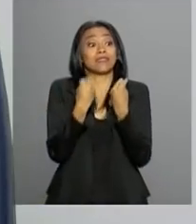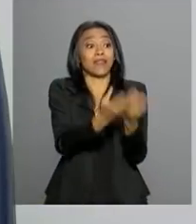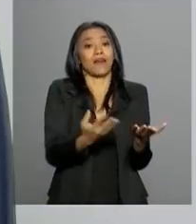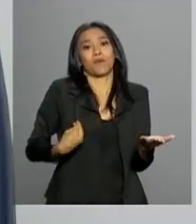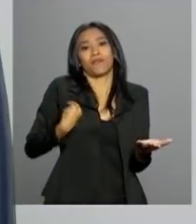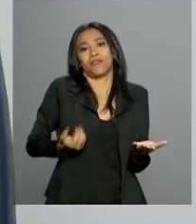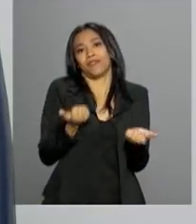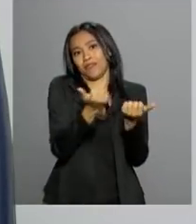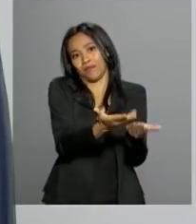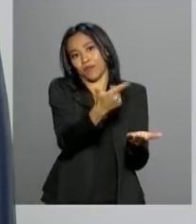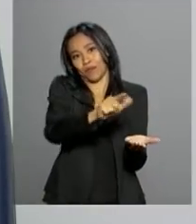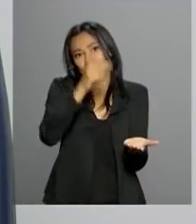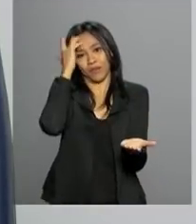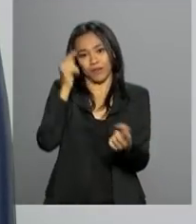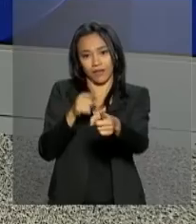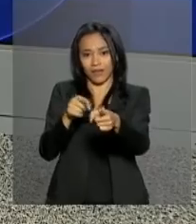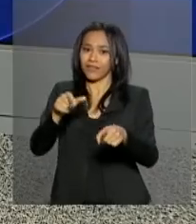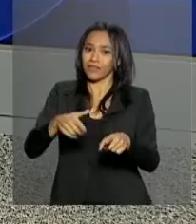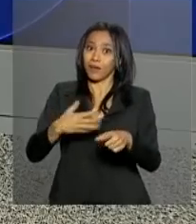dizer que um recomeço, talvez assim.